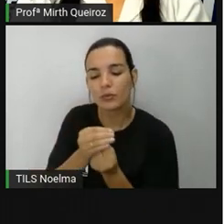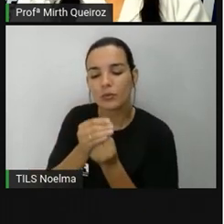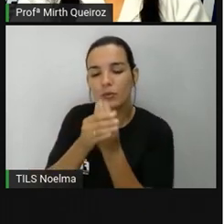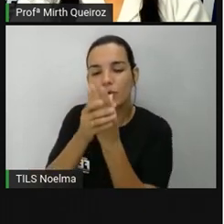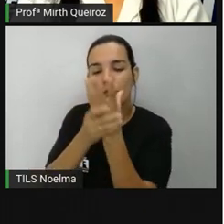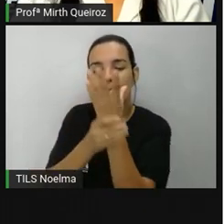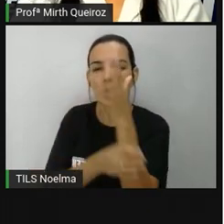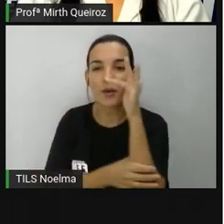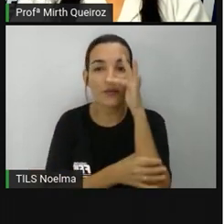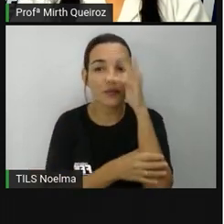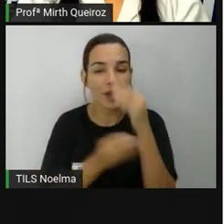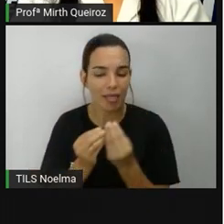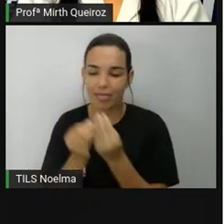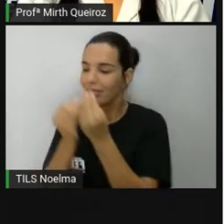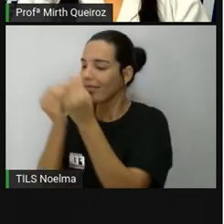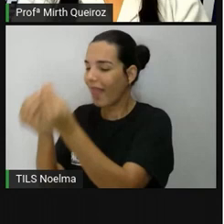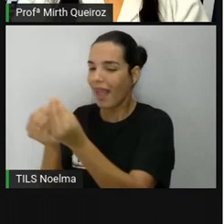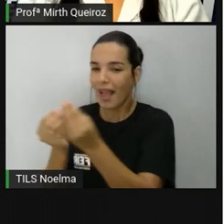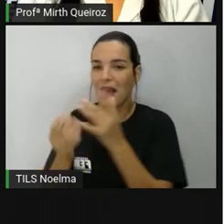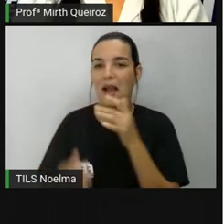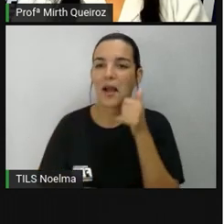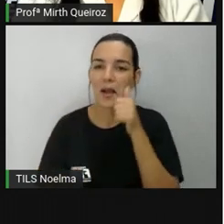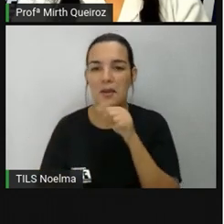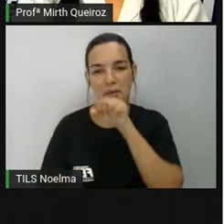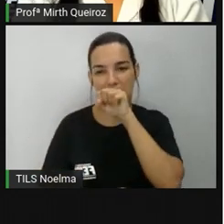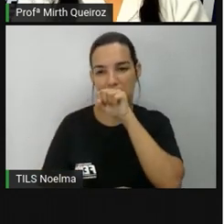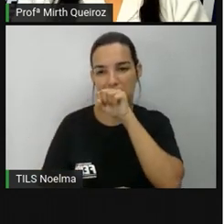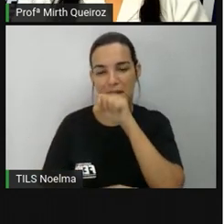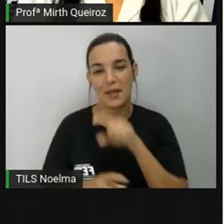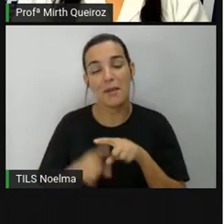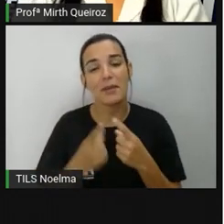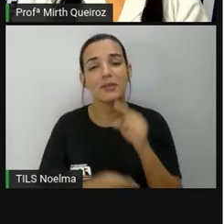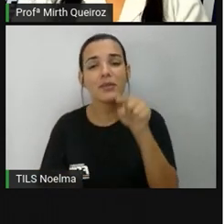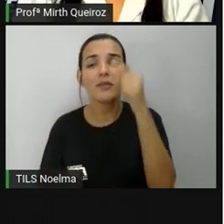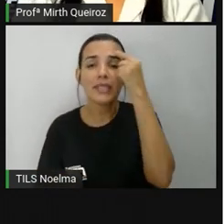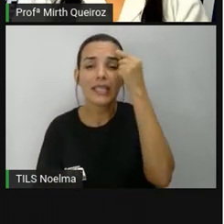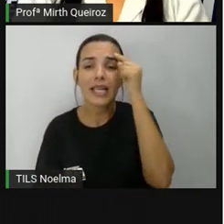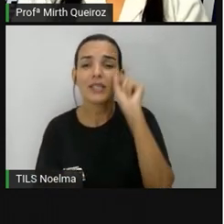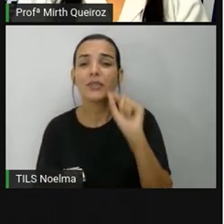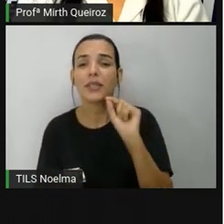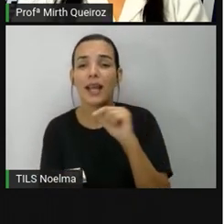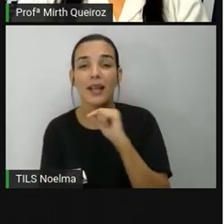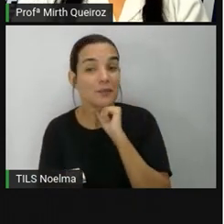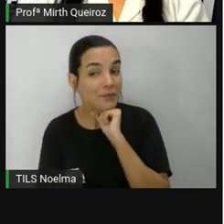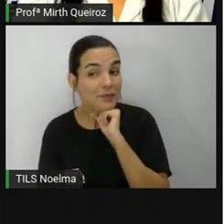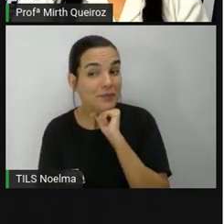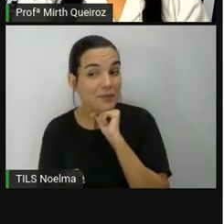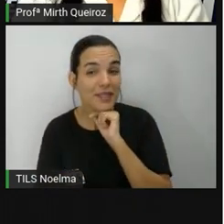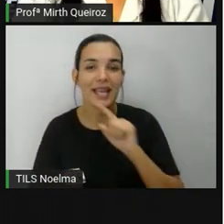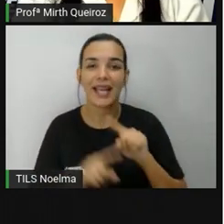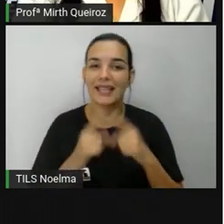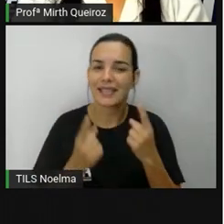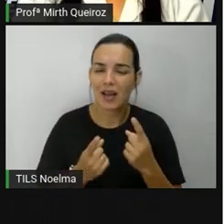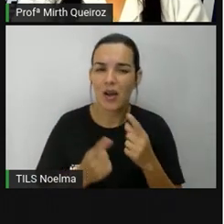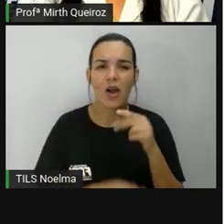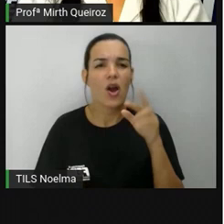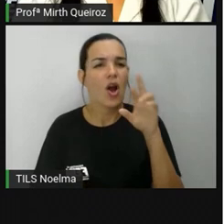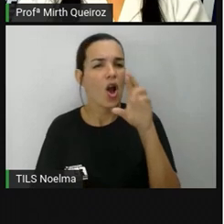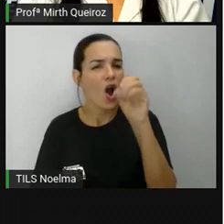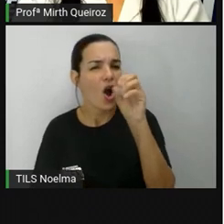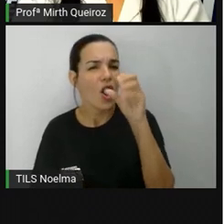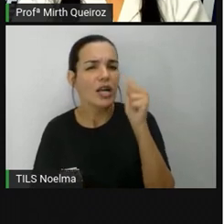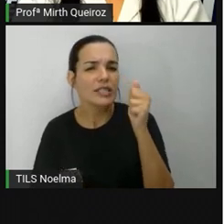deram as flores, ele poder presentear a sua mãe. O que vocês acham disso? Rosa dos ventos é uma planta?